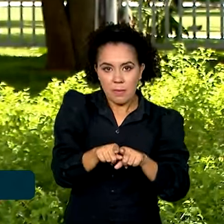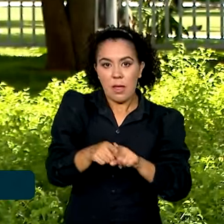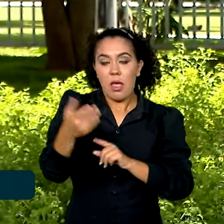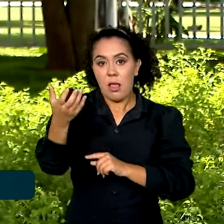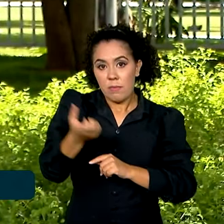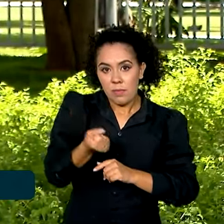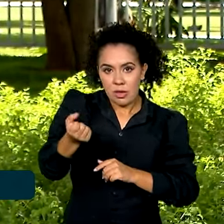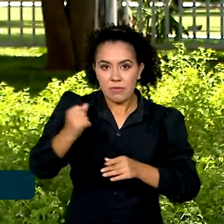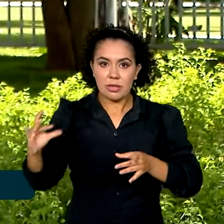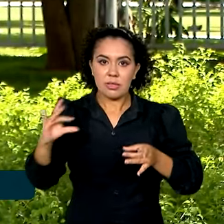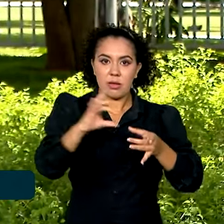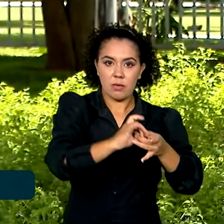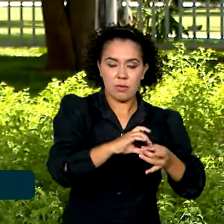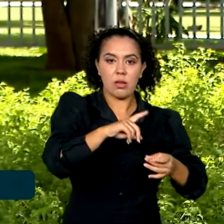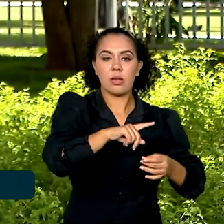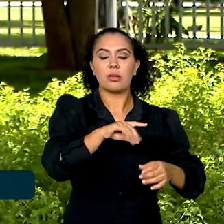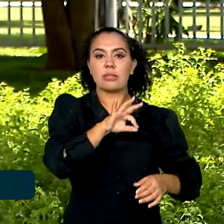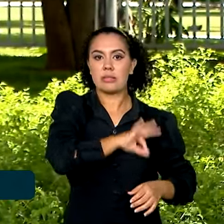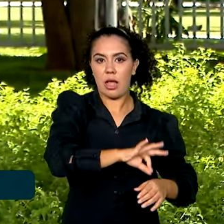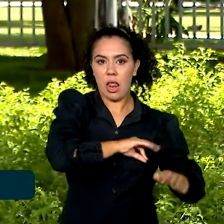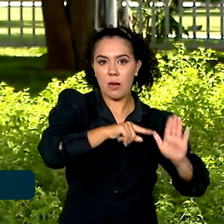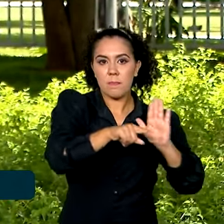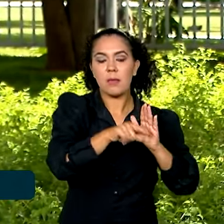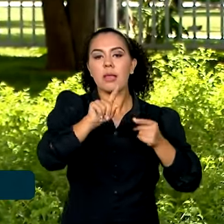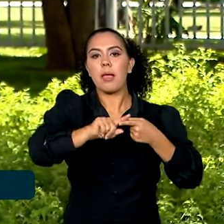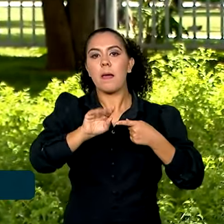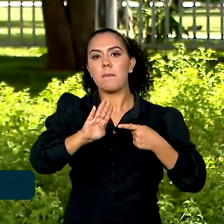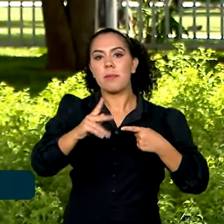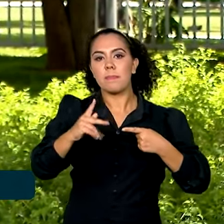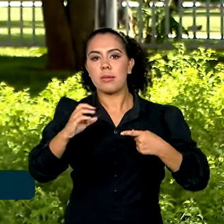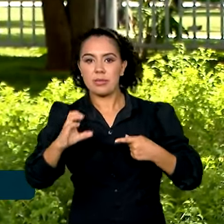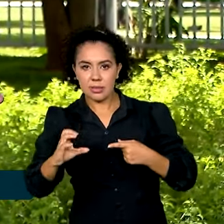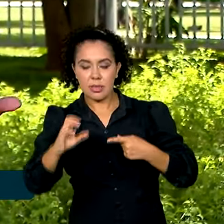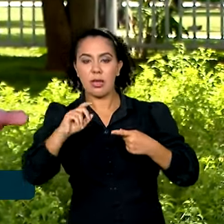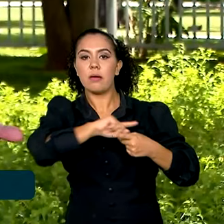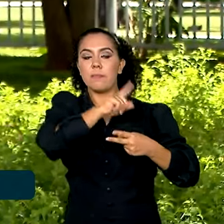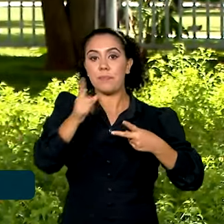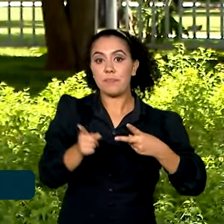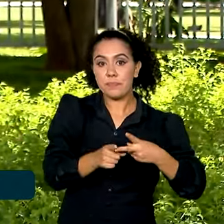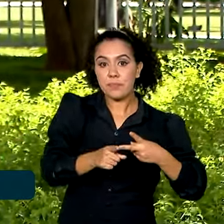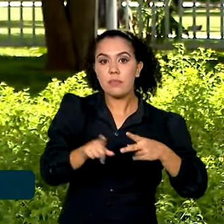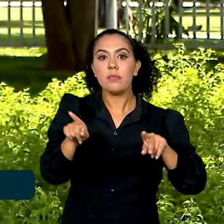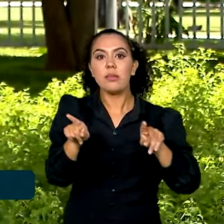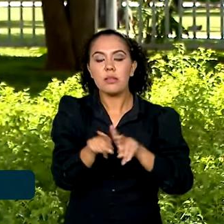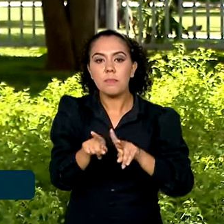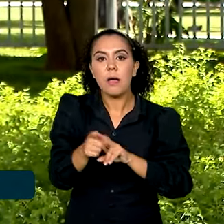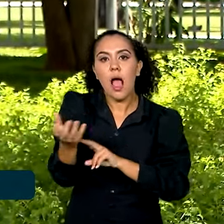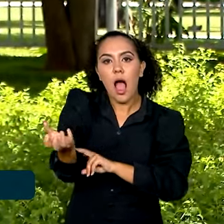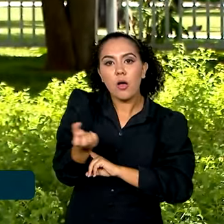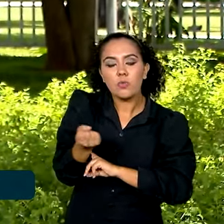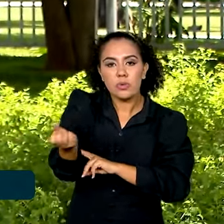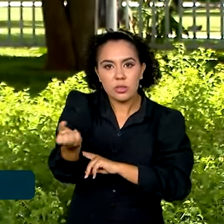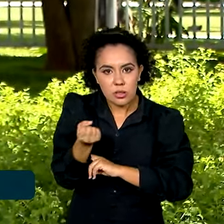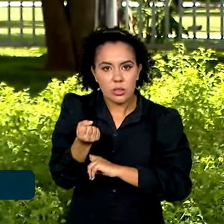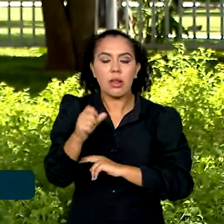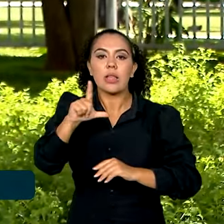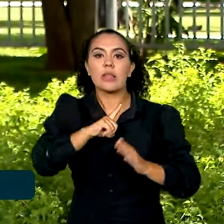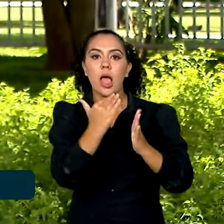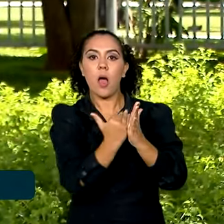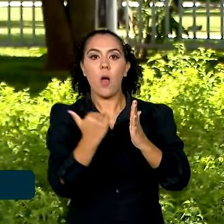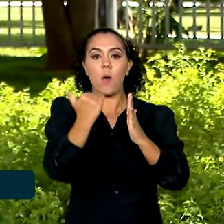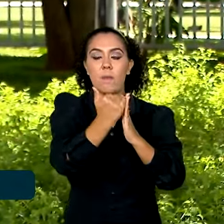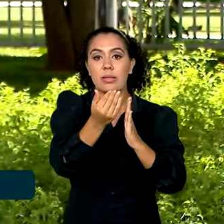ao salário mínimo, como o BPC, benefício de prestação continuada e o auxílio-reclusão, vão ter um aumento de 6